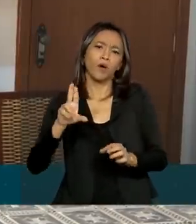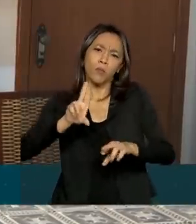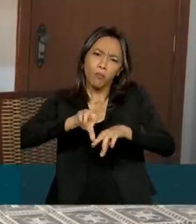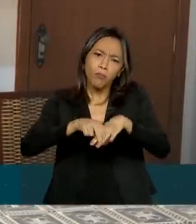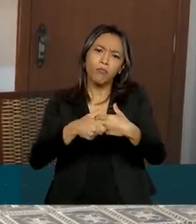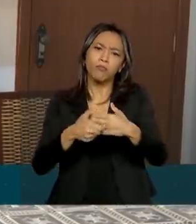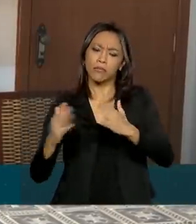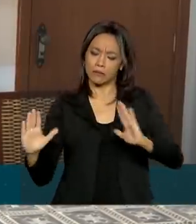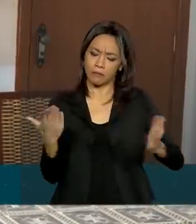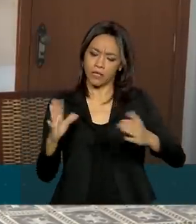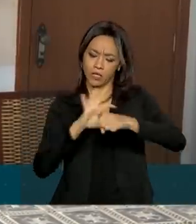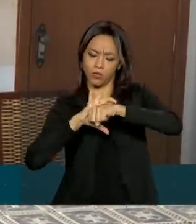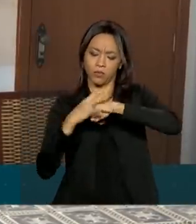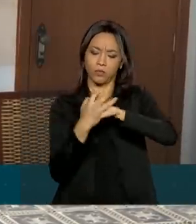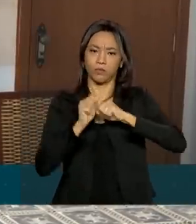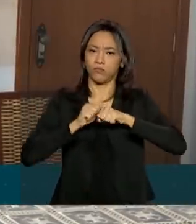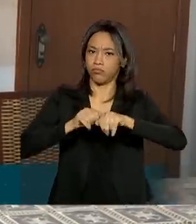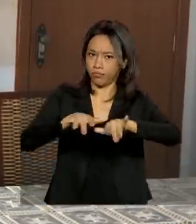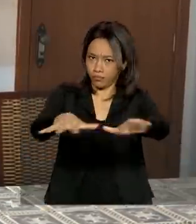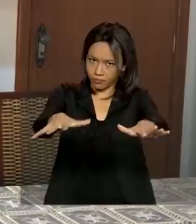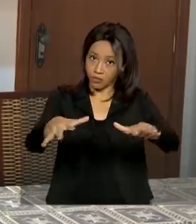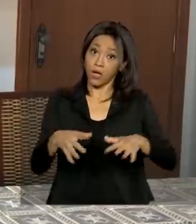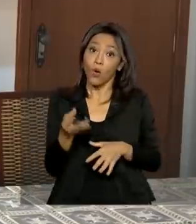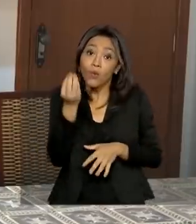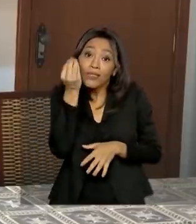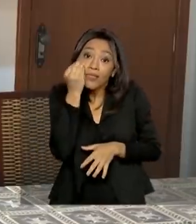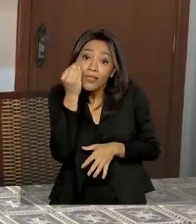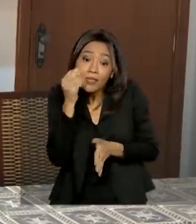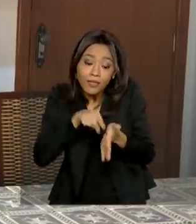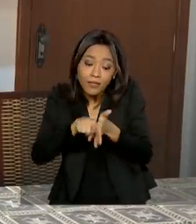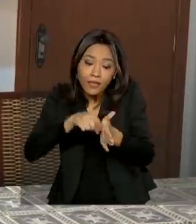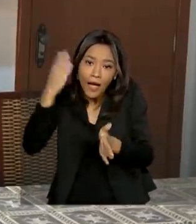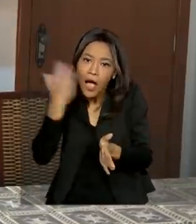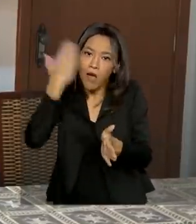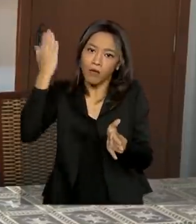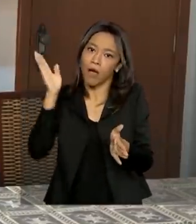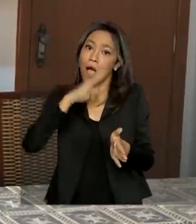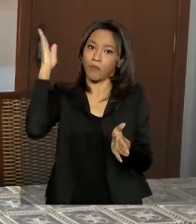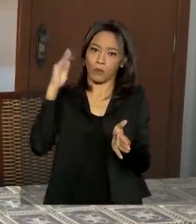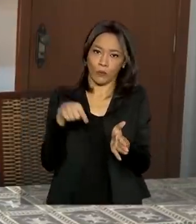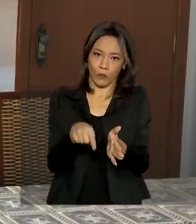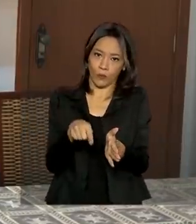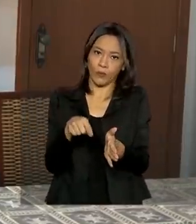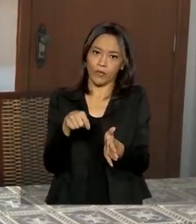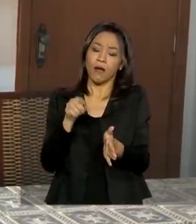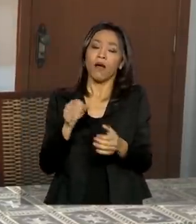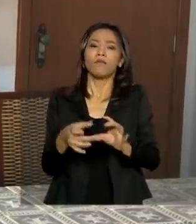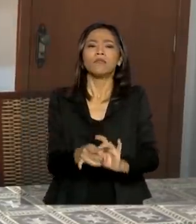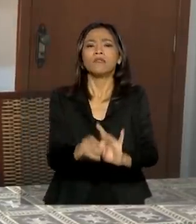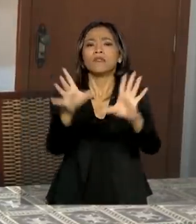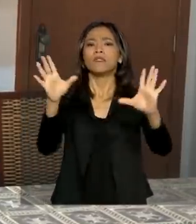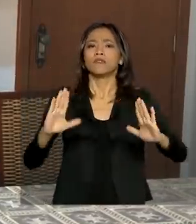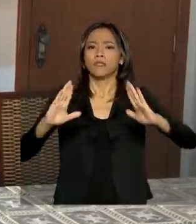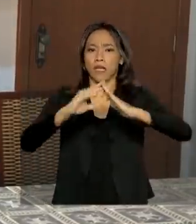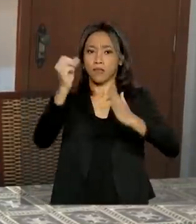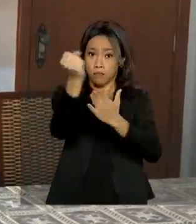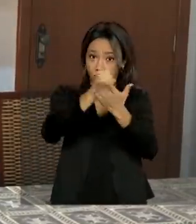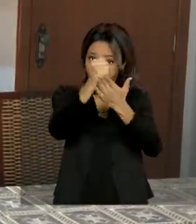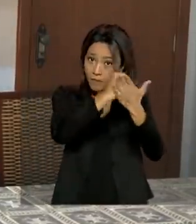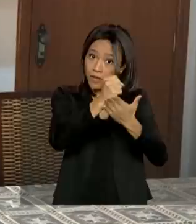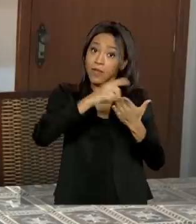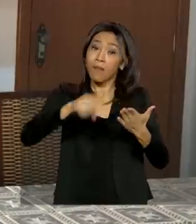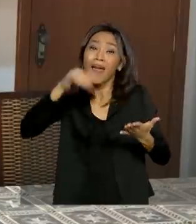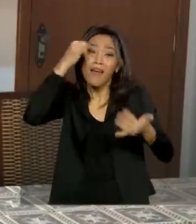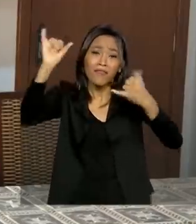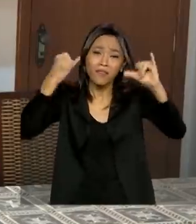causada pela pandemia de coronavírus. O teste rápido disponível na farmácia é mais um passo para evitar a propagação da